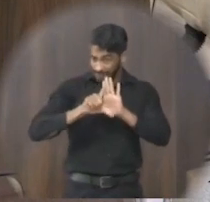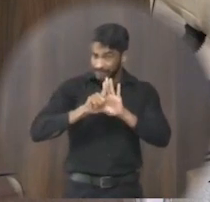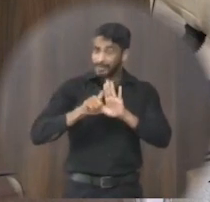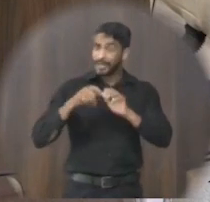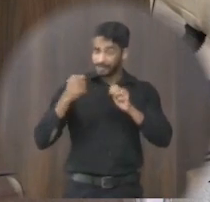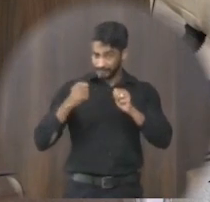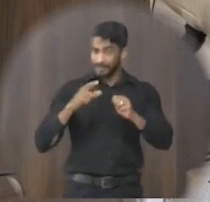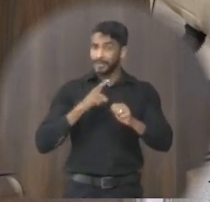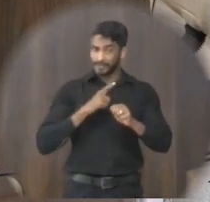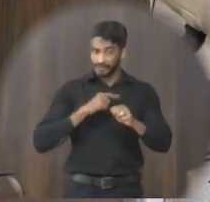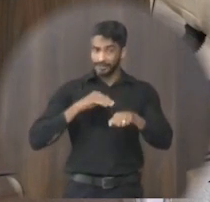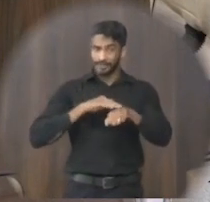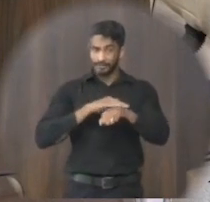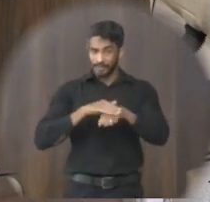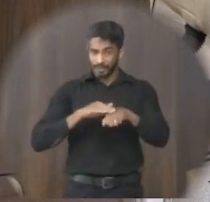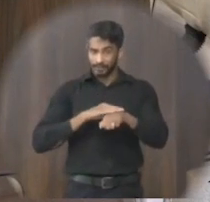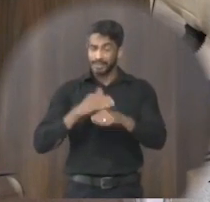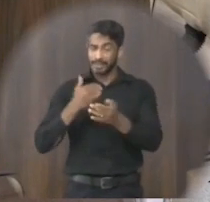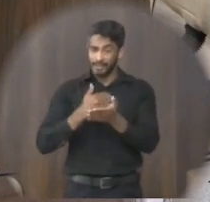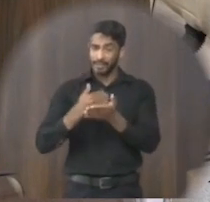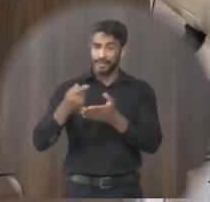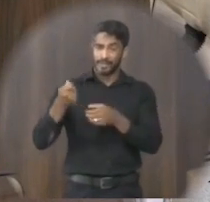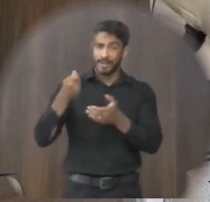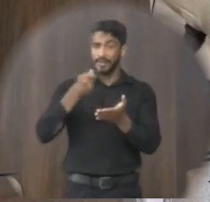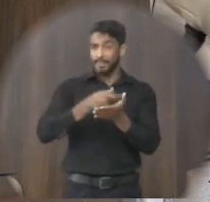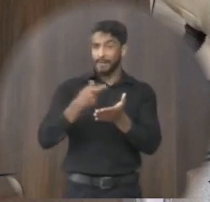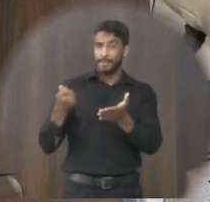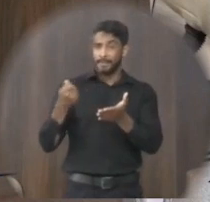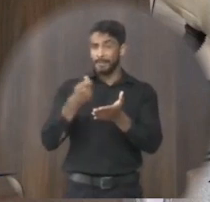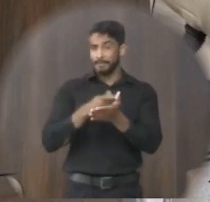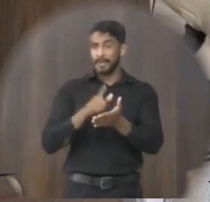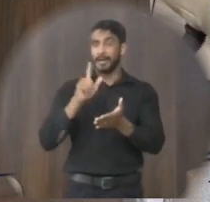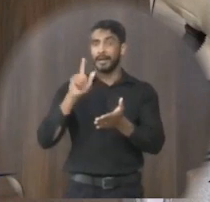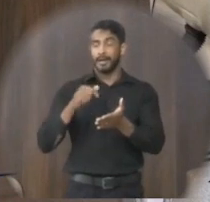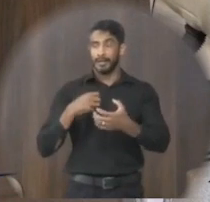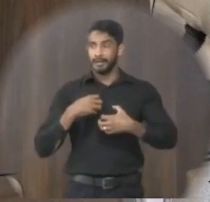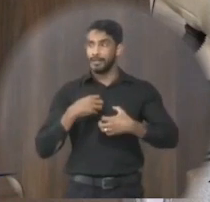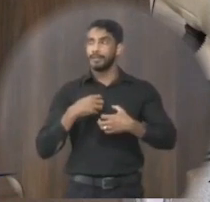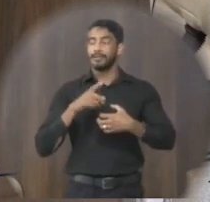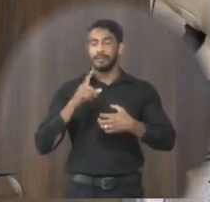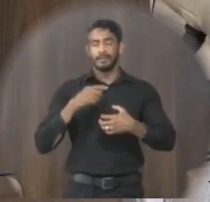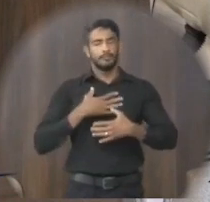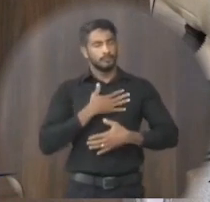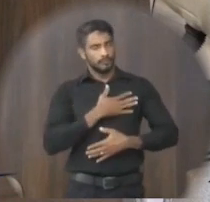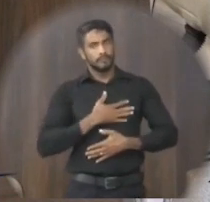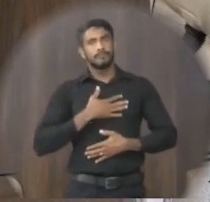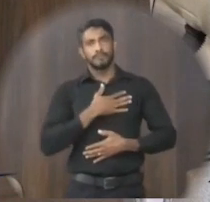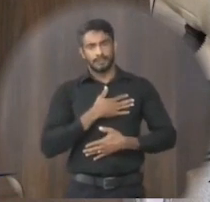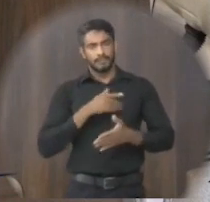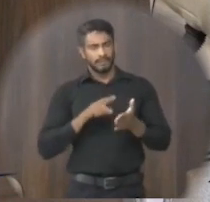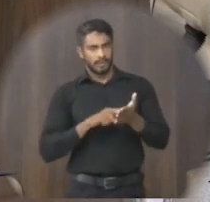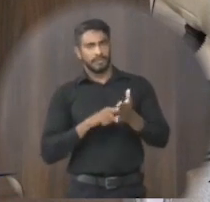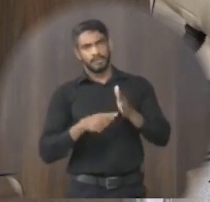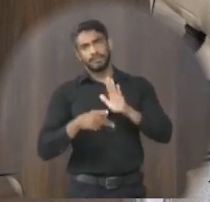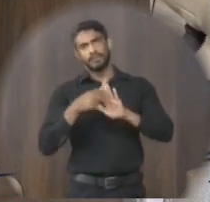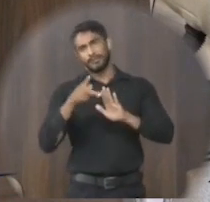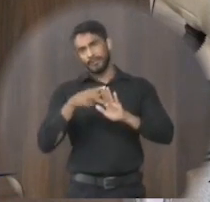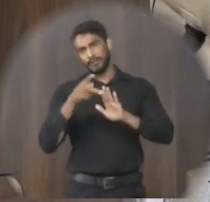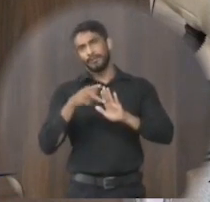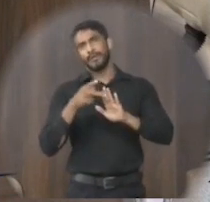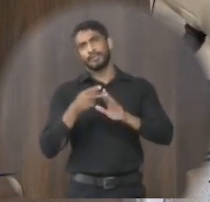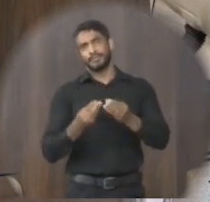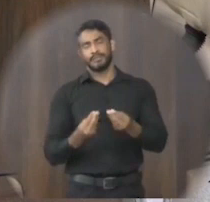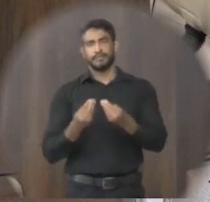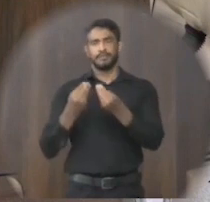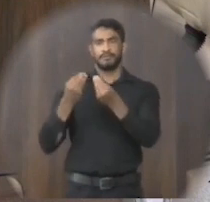disposição para conversar e fazer esse pagamento então é com muita satisfação esse anteprojeto que a gente